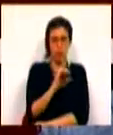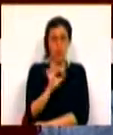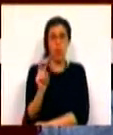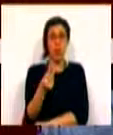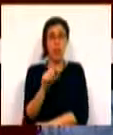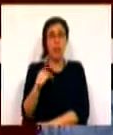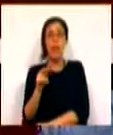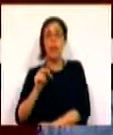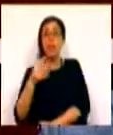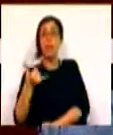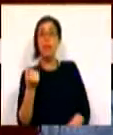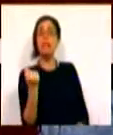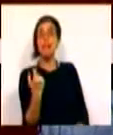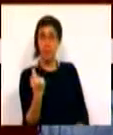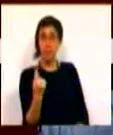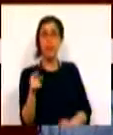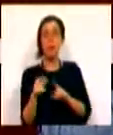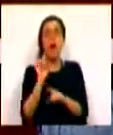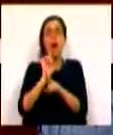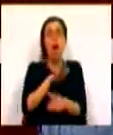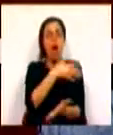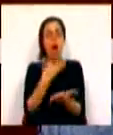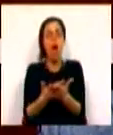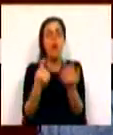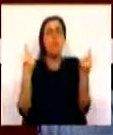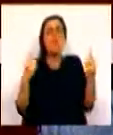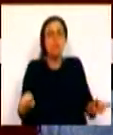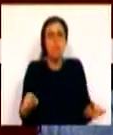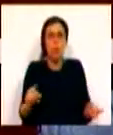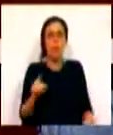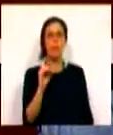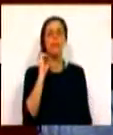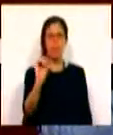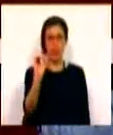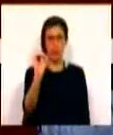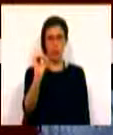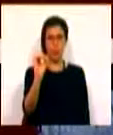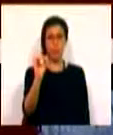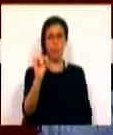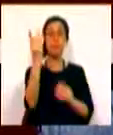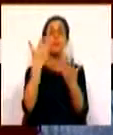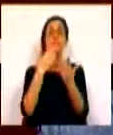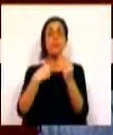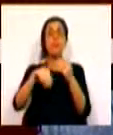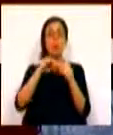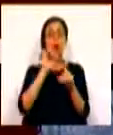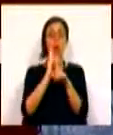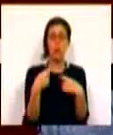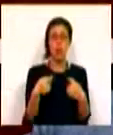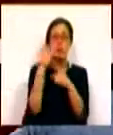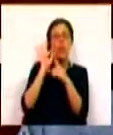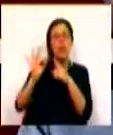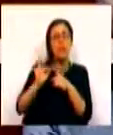,32 euros, quando até aqui dispunham de um valor zero para compensação desses mesmos custos